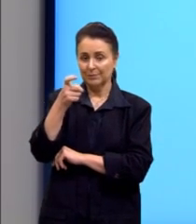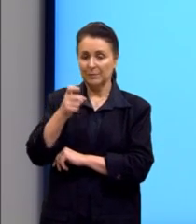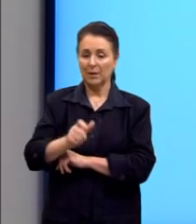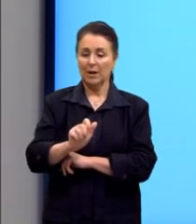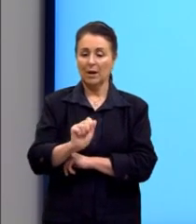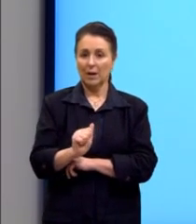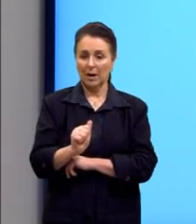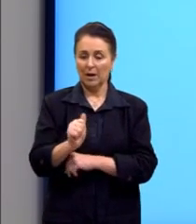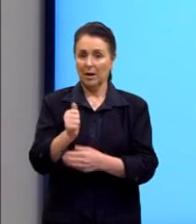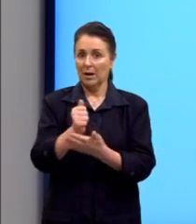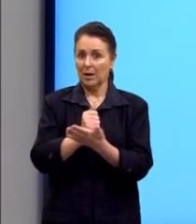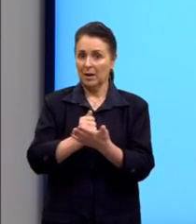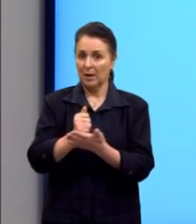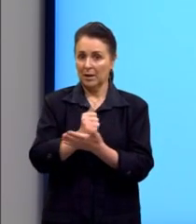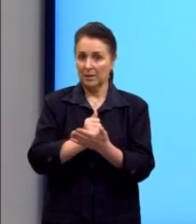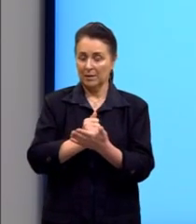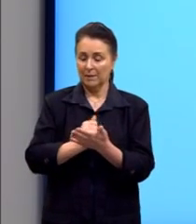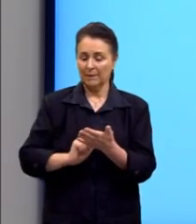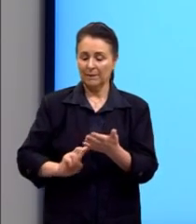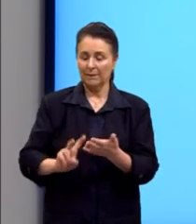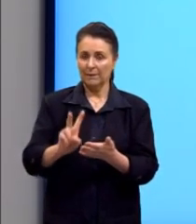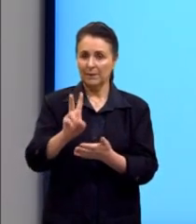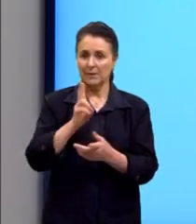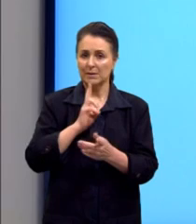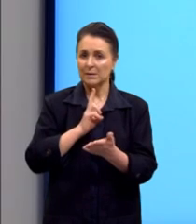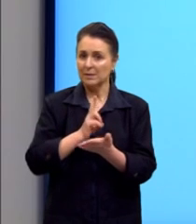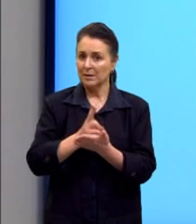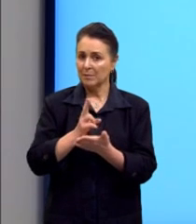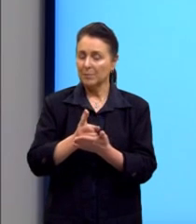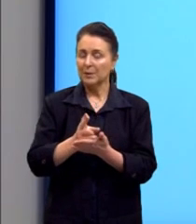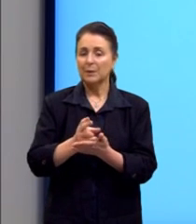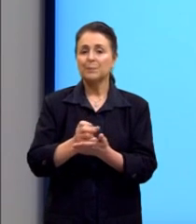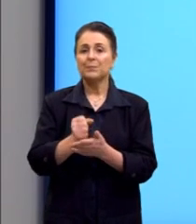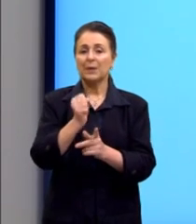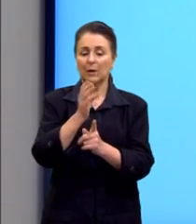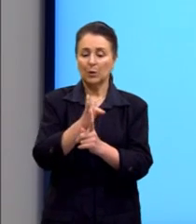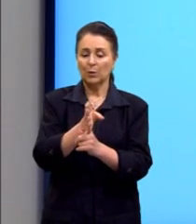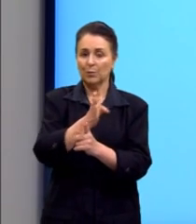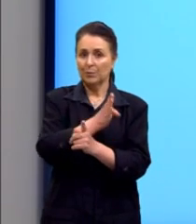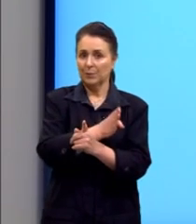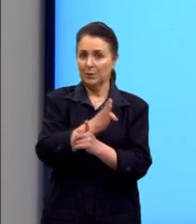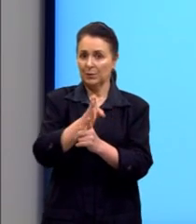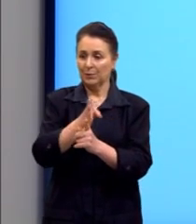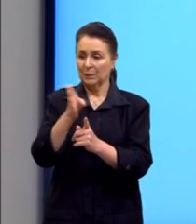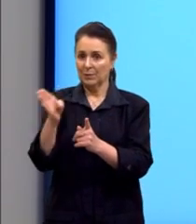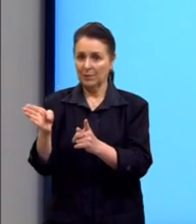a é a base, cujo valor sempre será um número real e positivo.